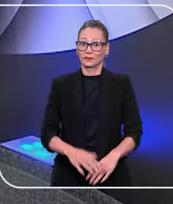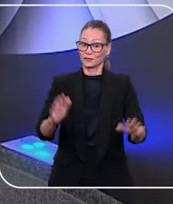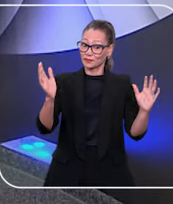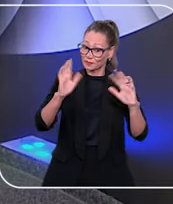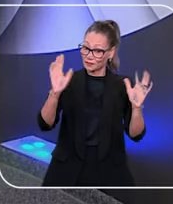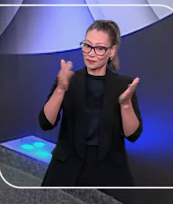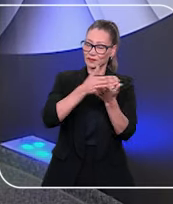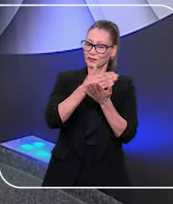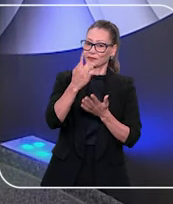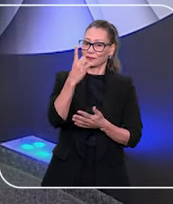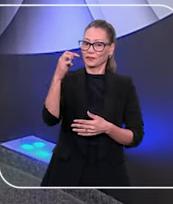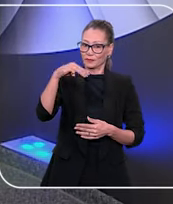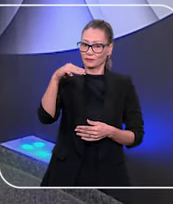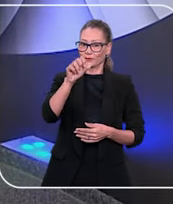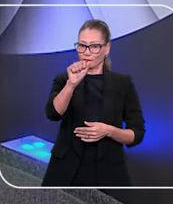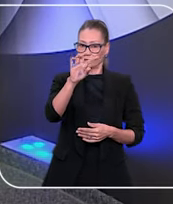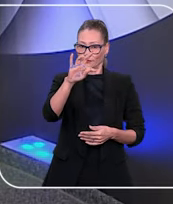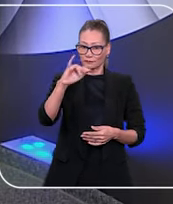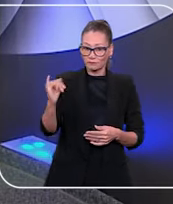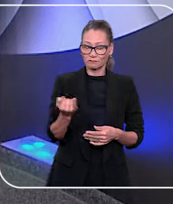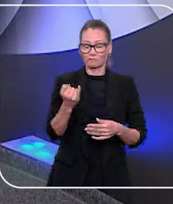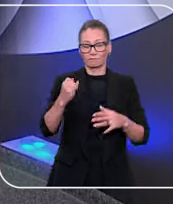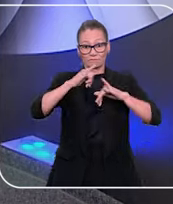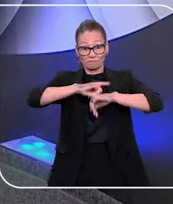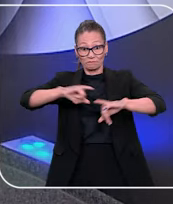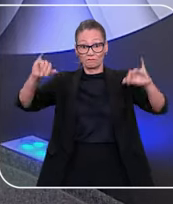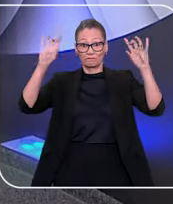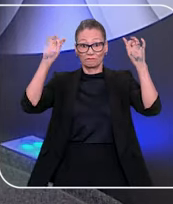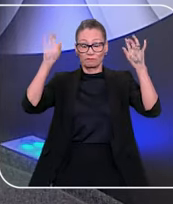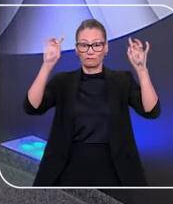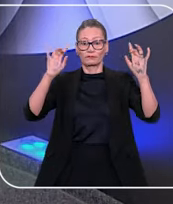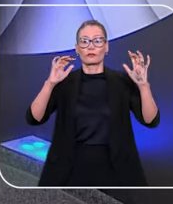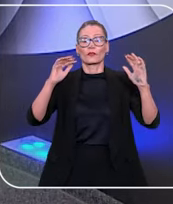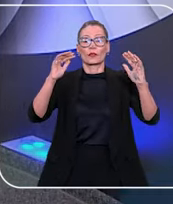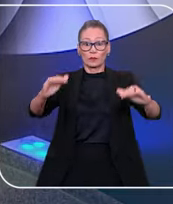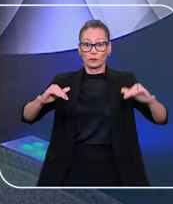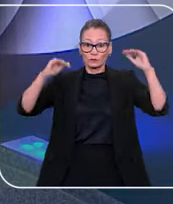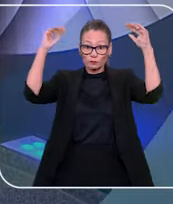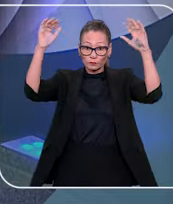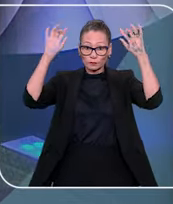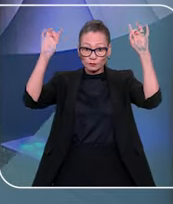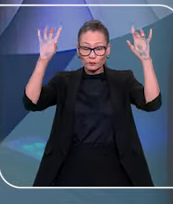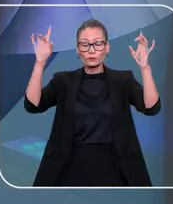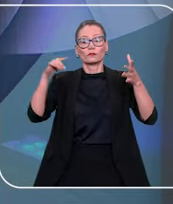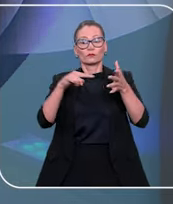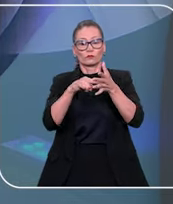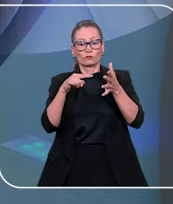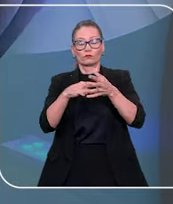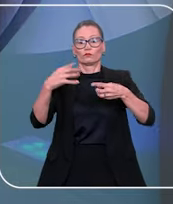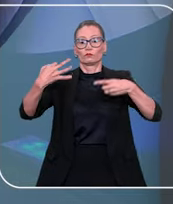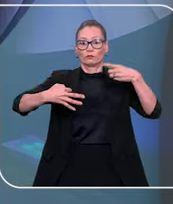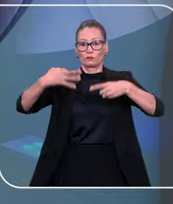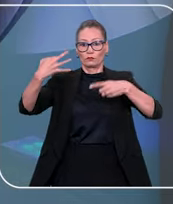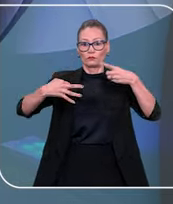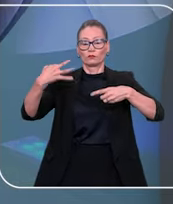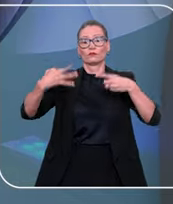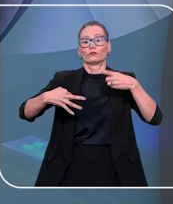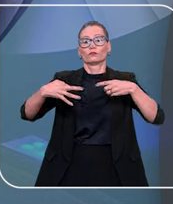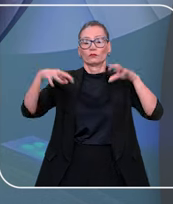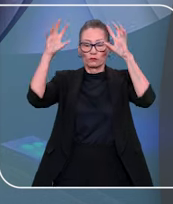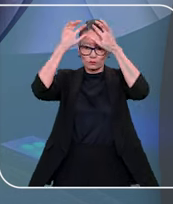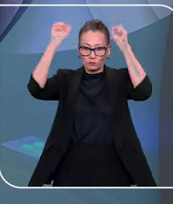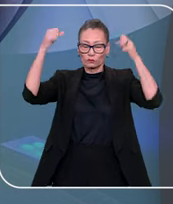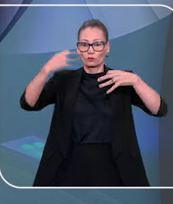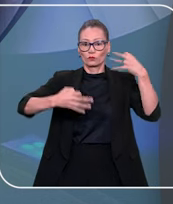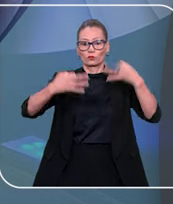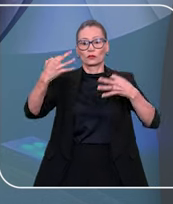Olá, começa agora o Minuto STJ. Vamos aos destaques. A Corte Especial recebeu denúncia contra a desembargadora do Tribunal de